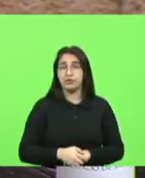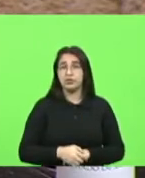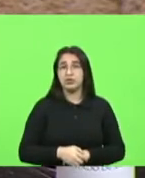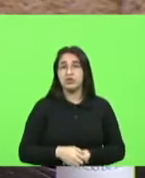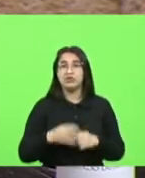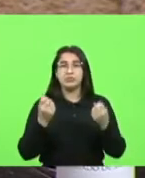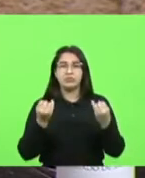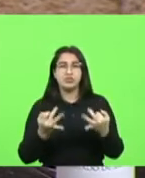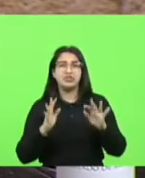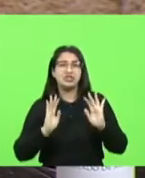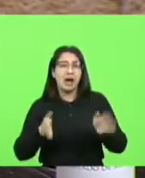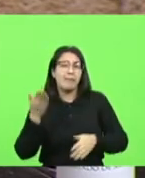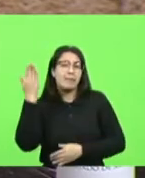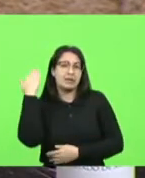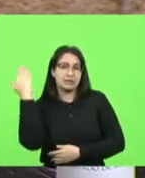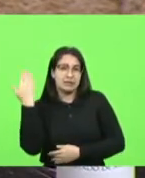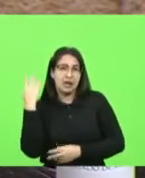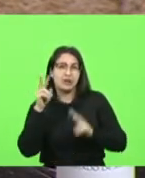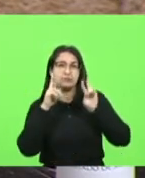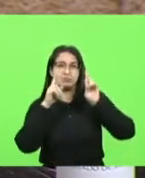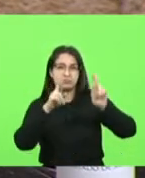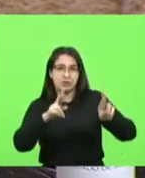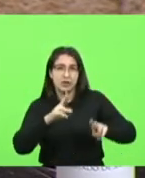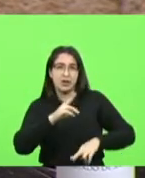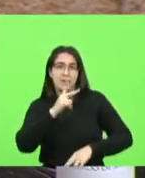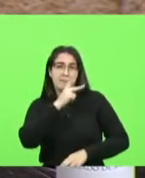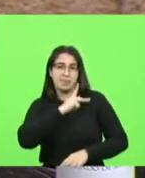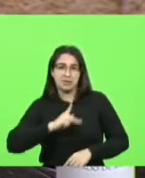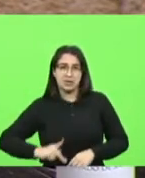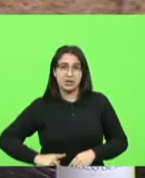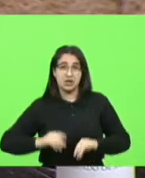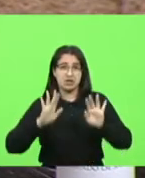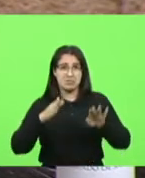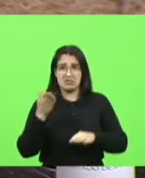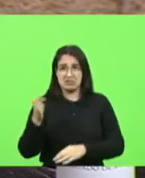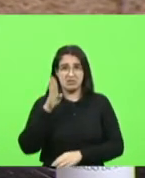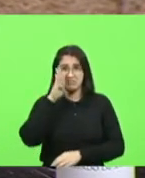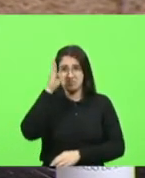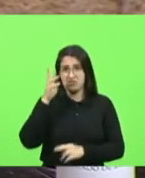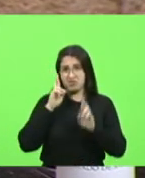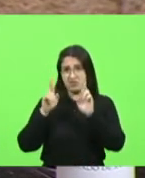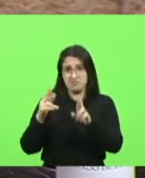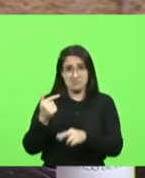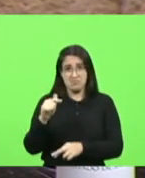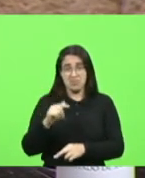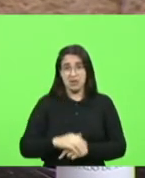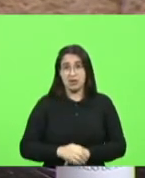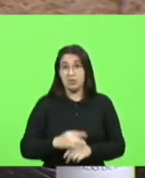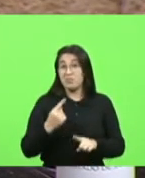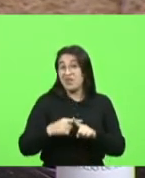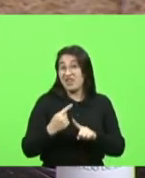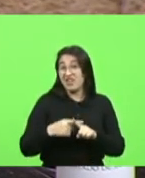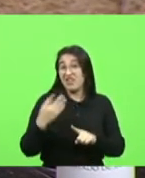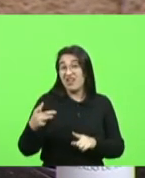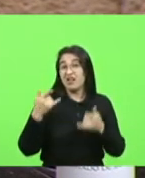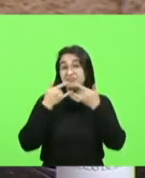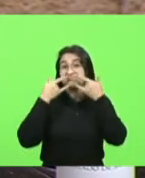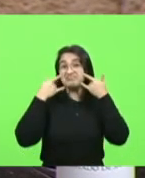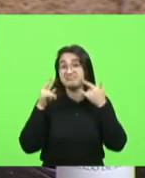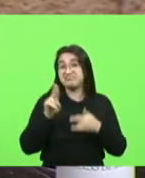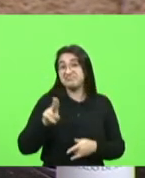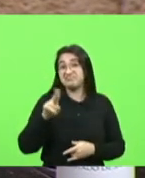respeitei outros presidentes mas o Bolsonaro eu não respeito os outros eu respeitava esse eu não respeito sabe por quê? porque Bolsonaro não usa máscara